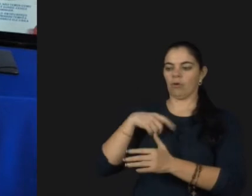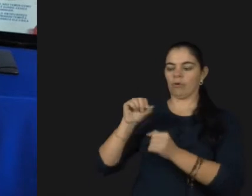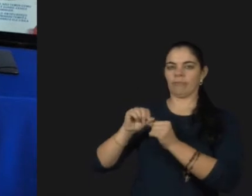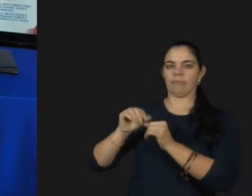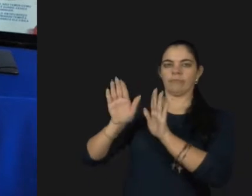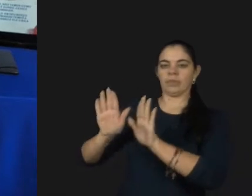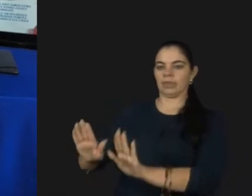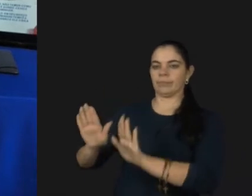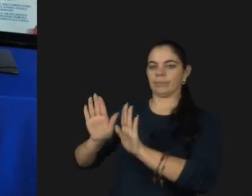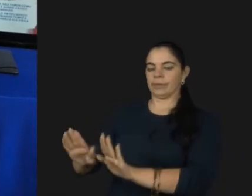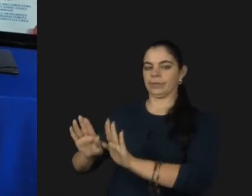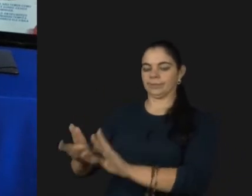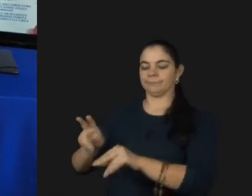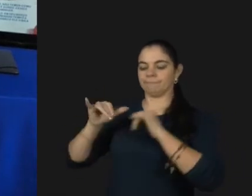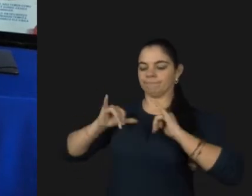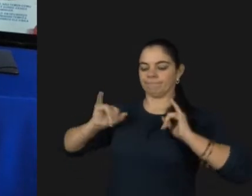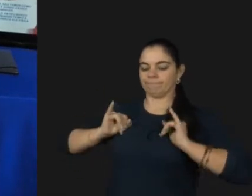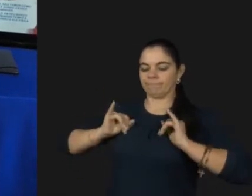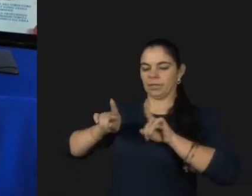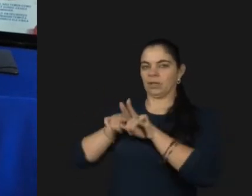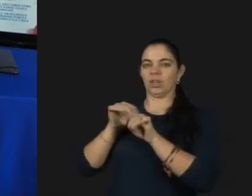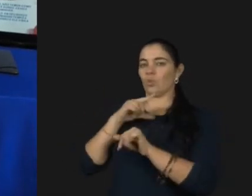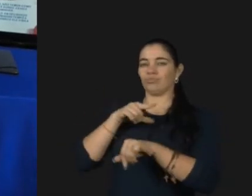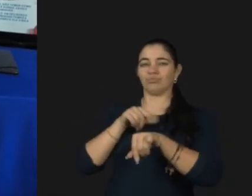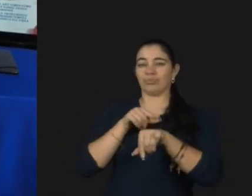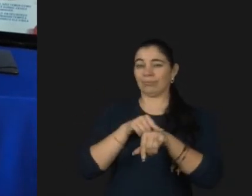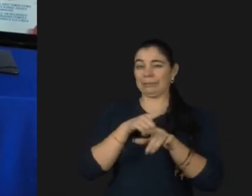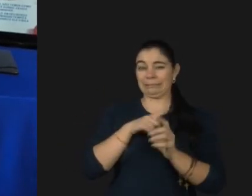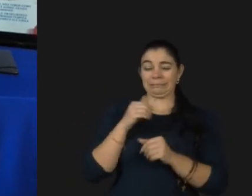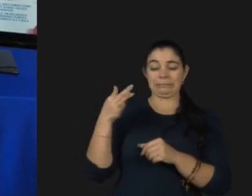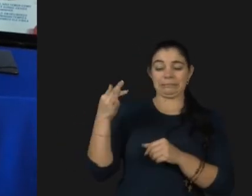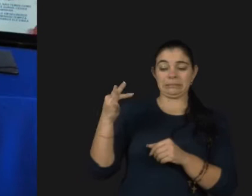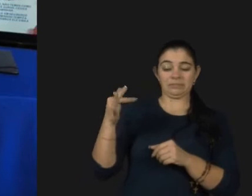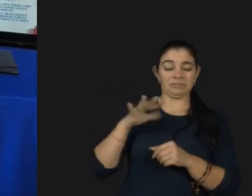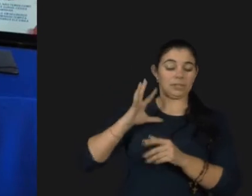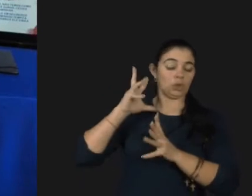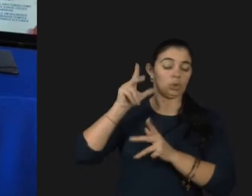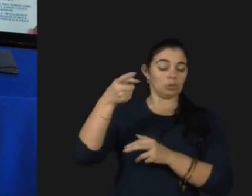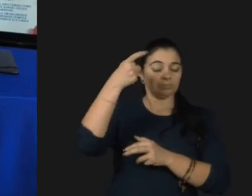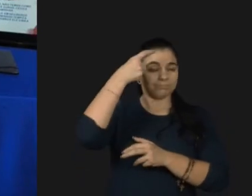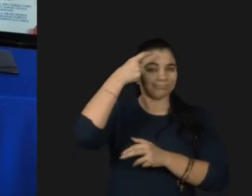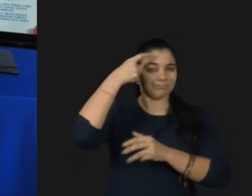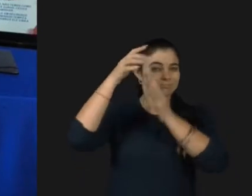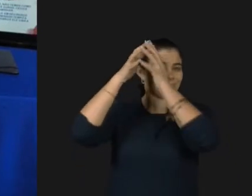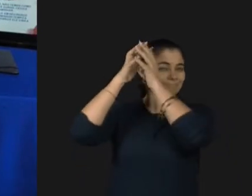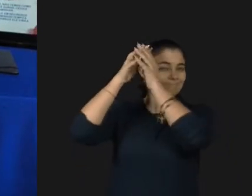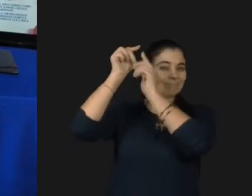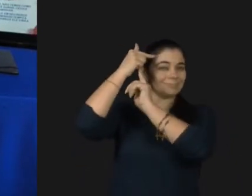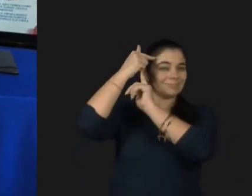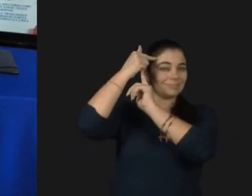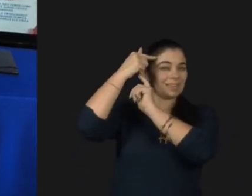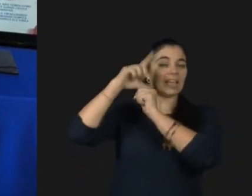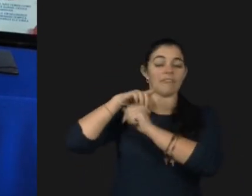para descansar, porque em determinado tempo a lesão que ele tem irá tomar conta de todo o cérebro e ele virá a